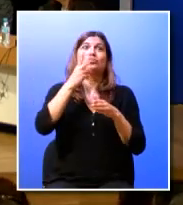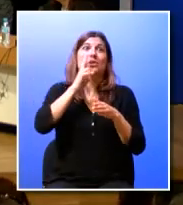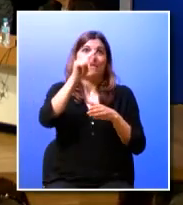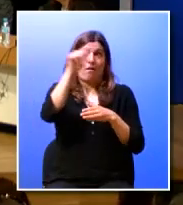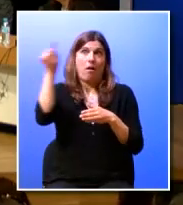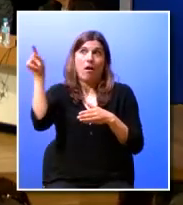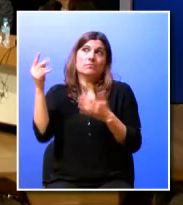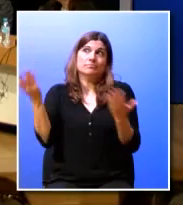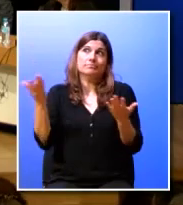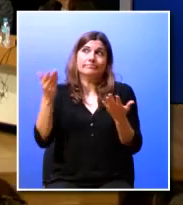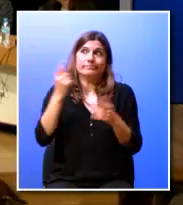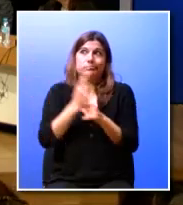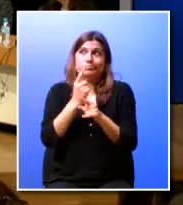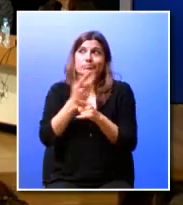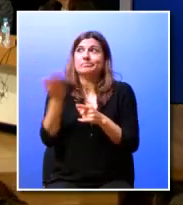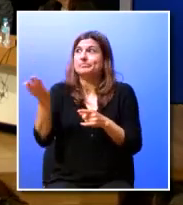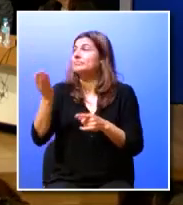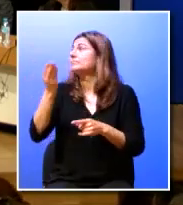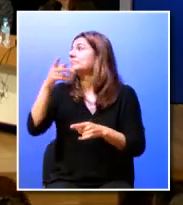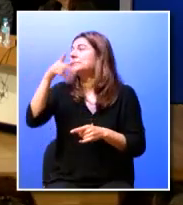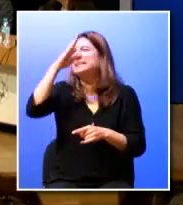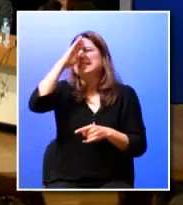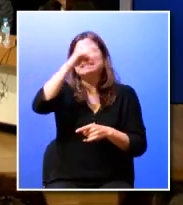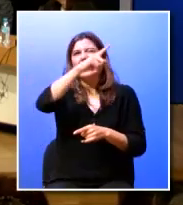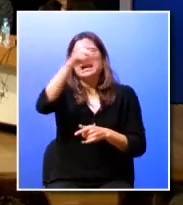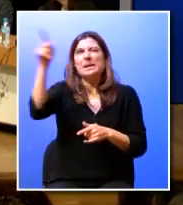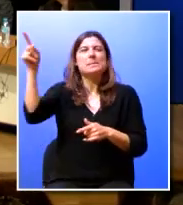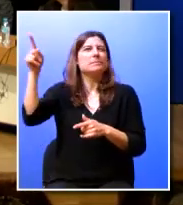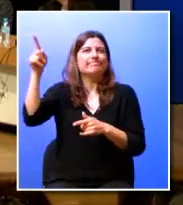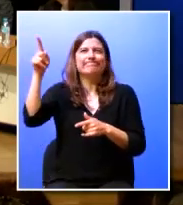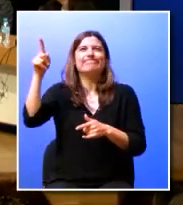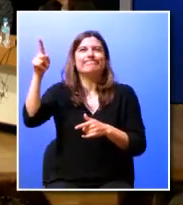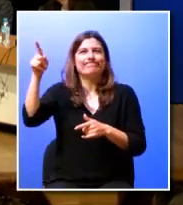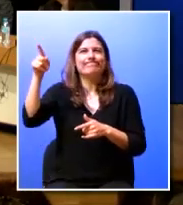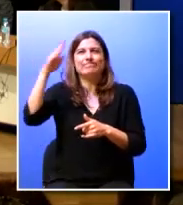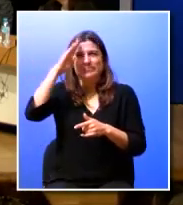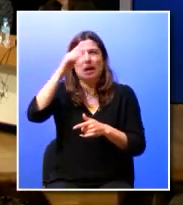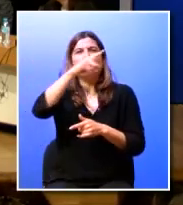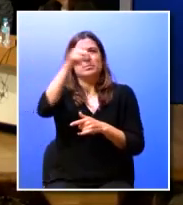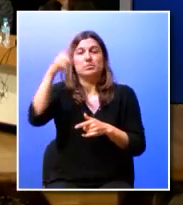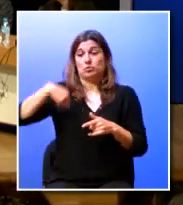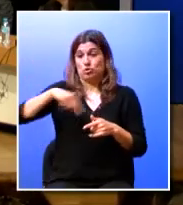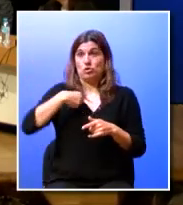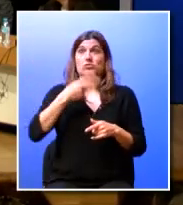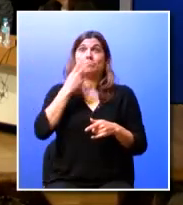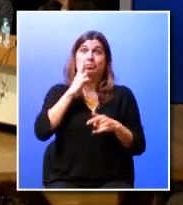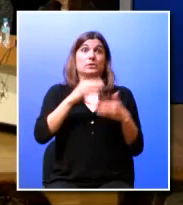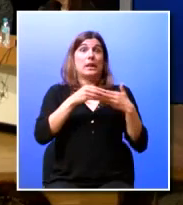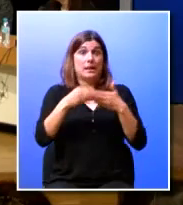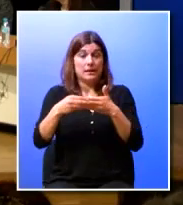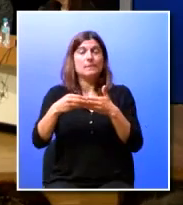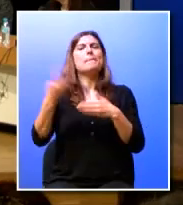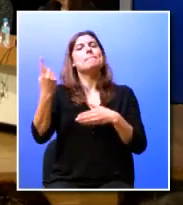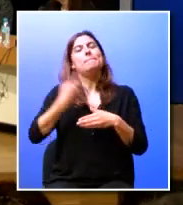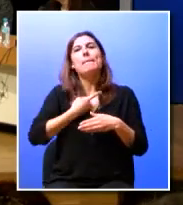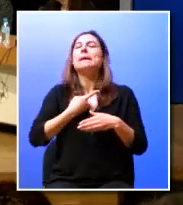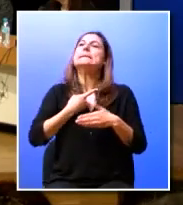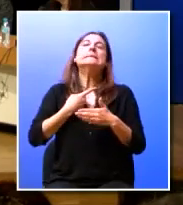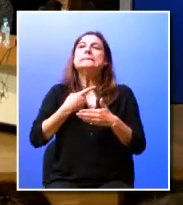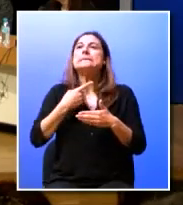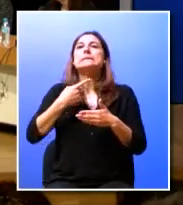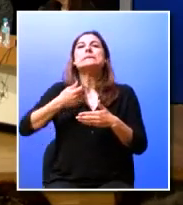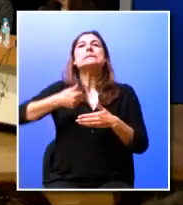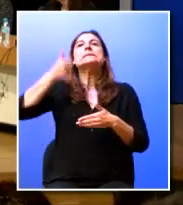também sabem melhor do que ninguém de que às vezes nós os chefes os líderes temos de recorrer a nossa